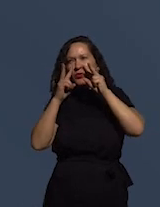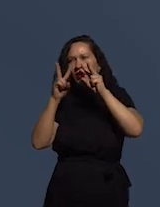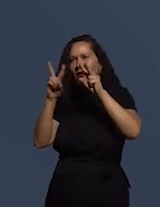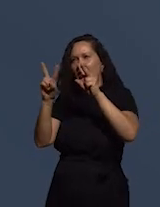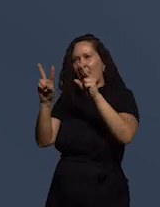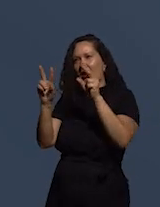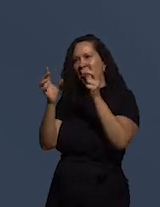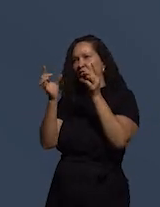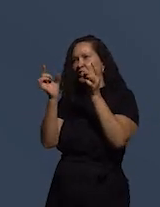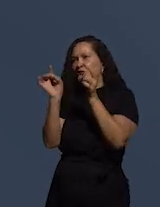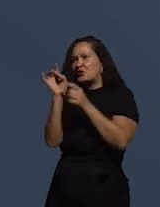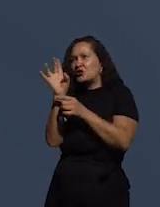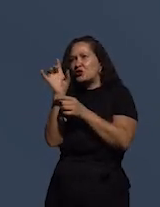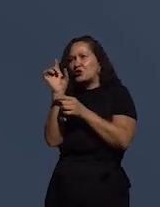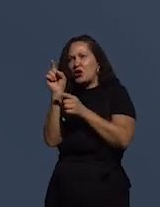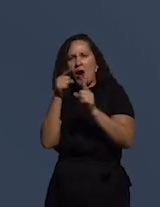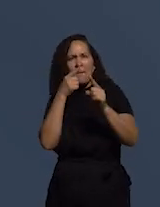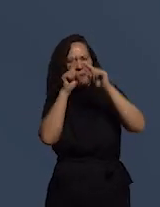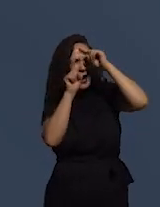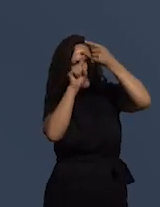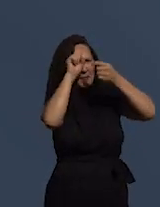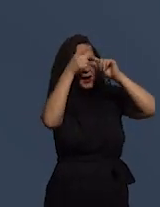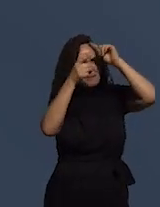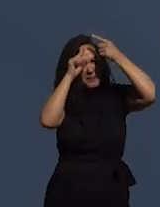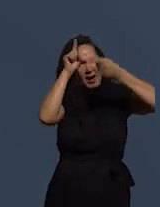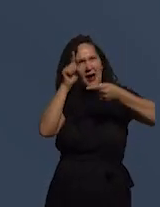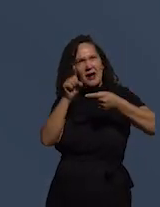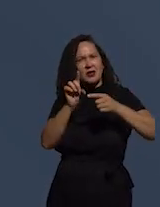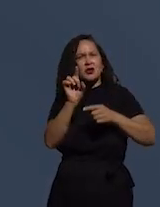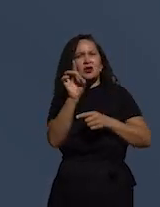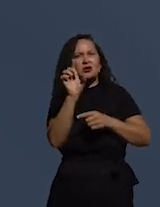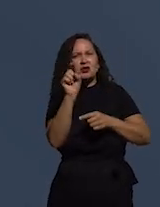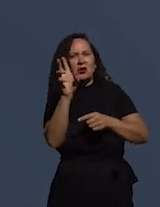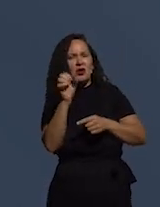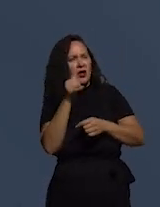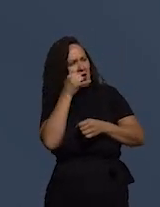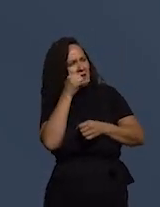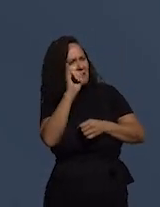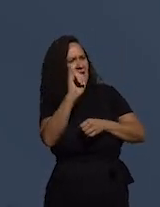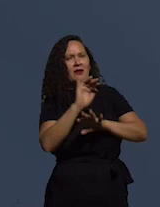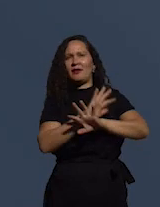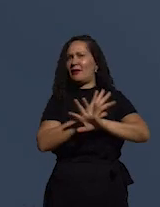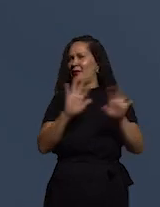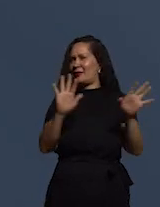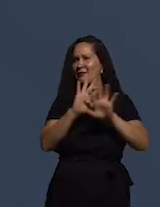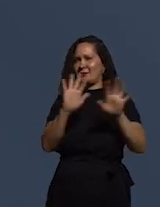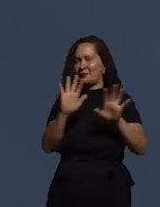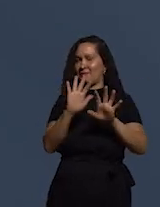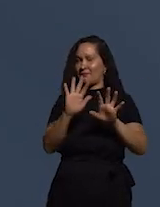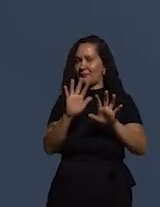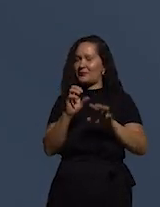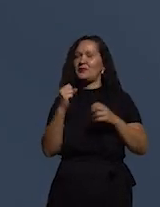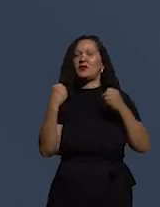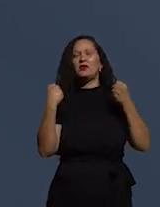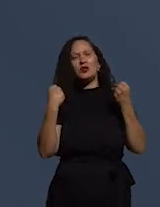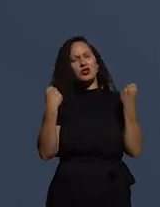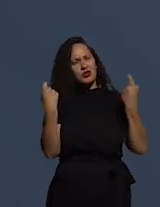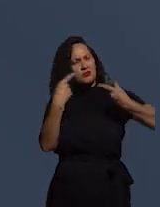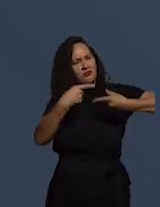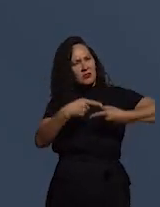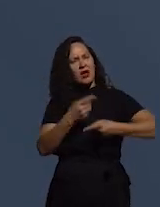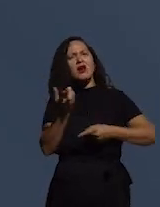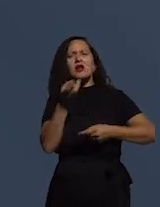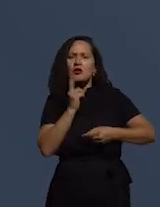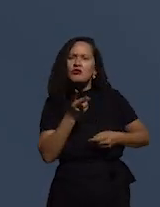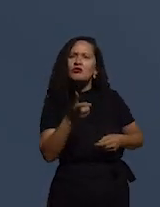repressivo, punitivo ou sancionatório. Então, quando nós dizemos enfrentamento, a gente quer ir